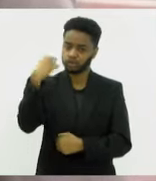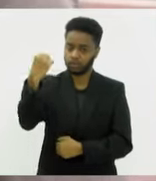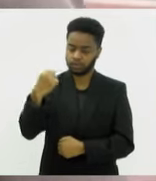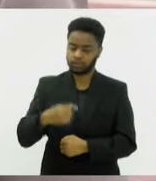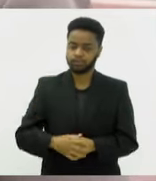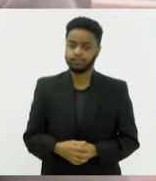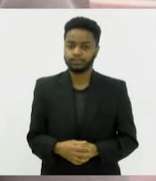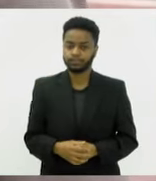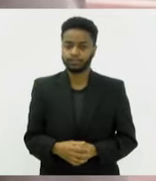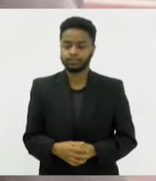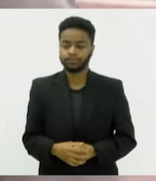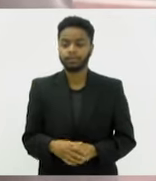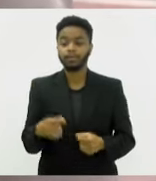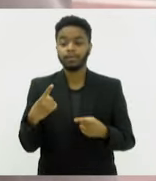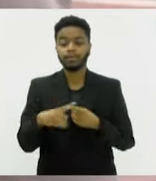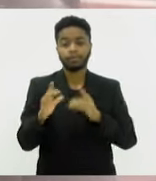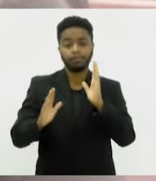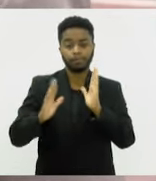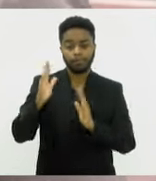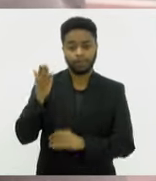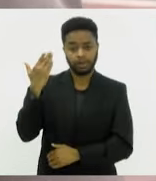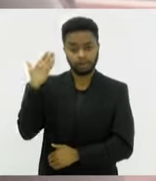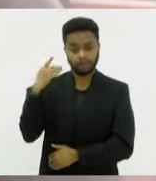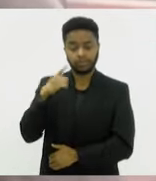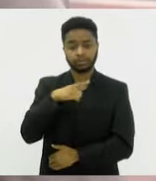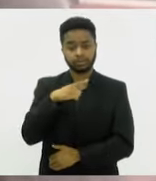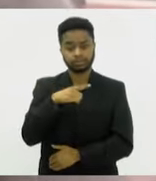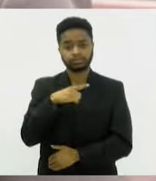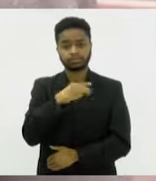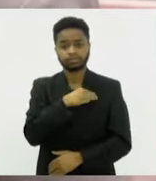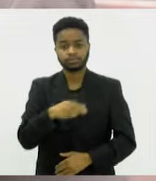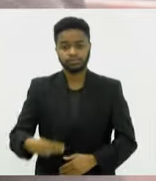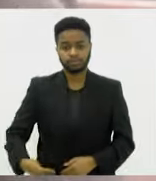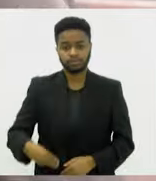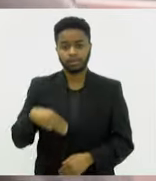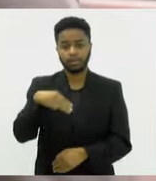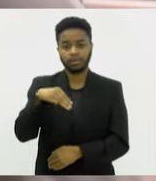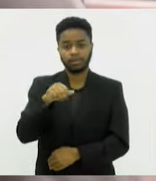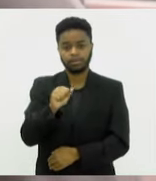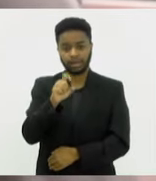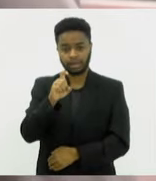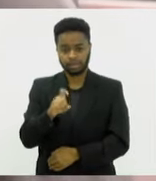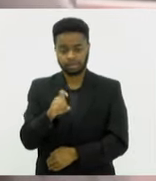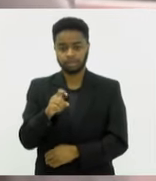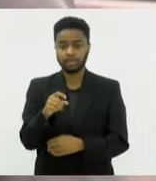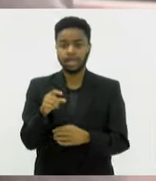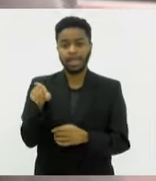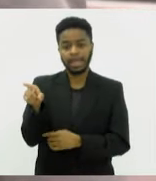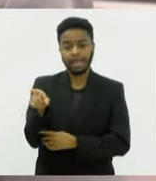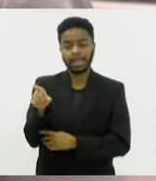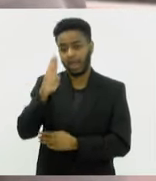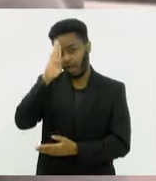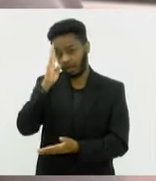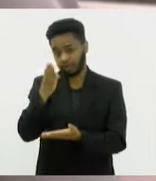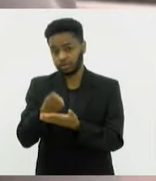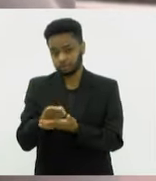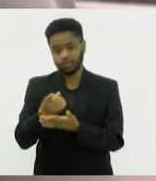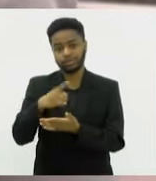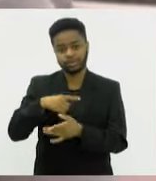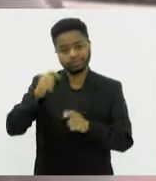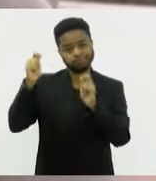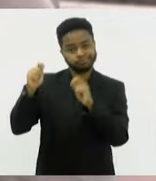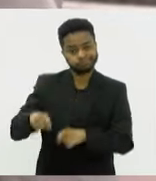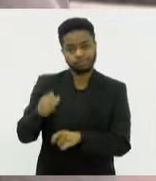através da época, o ministro Maximiano Eduardo da Silva Fonseca, que acreditou no potencial